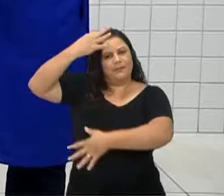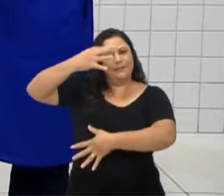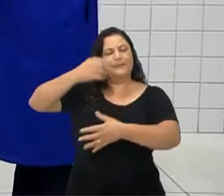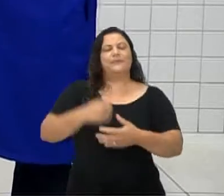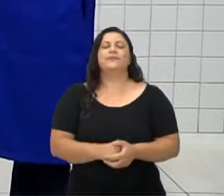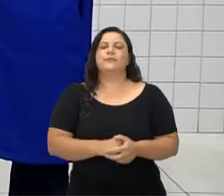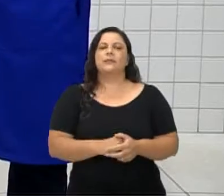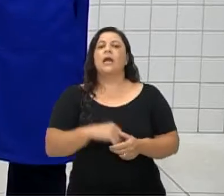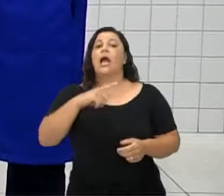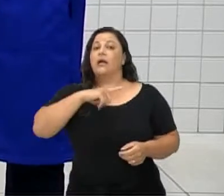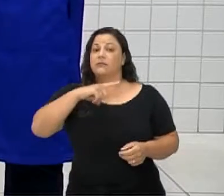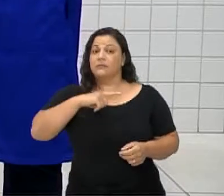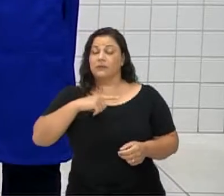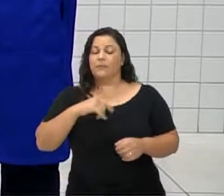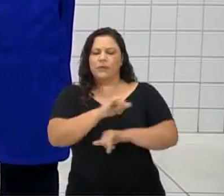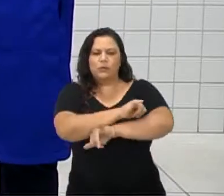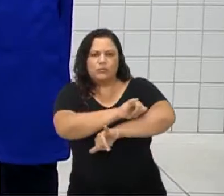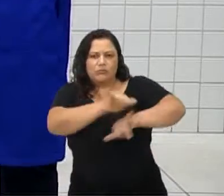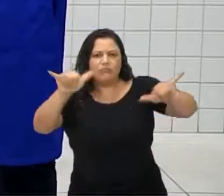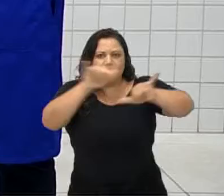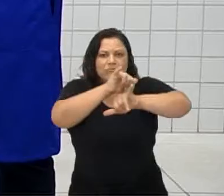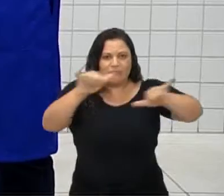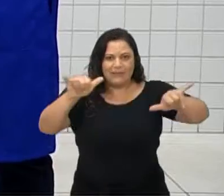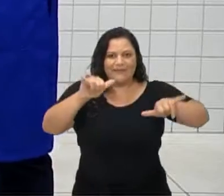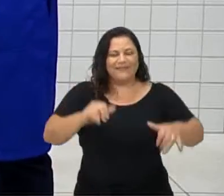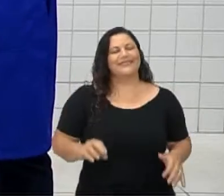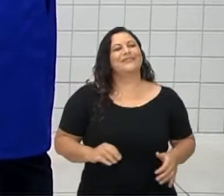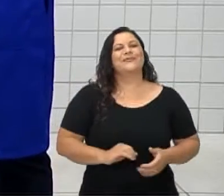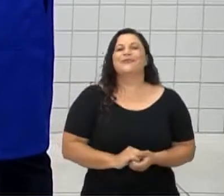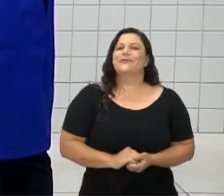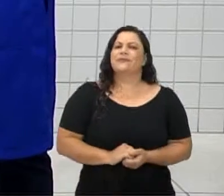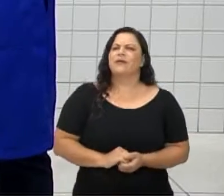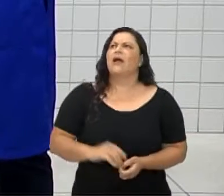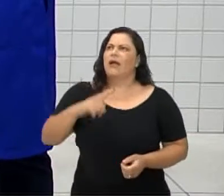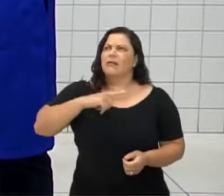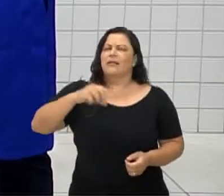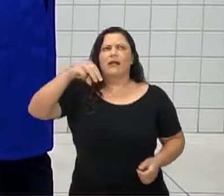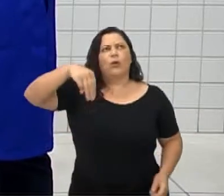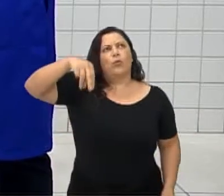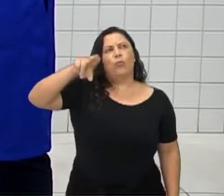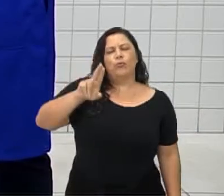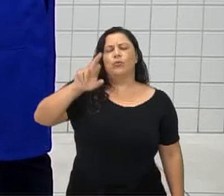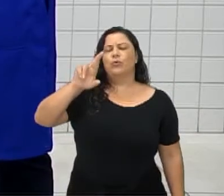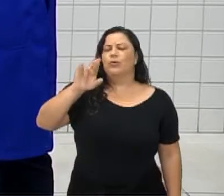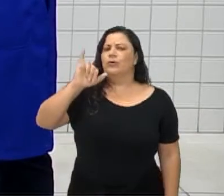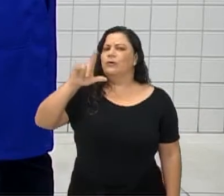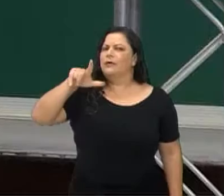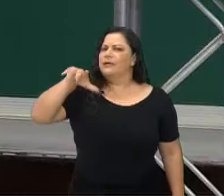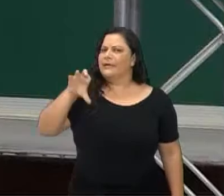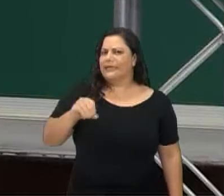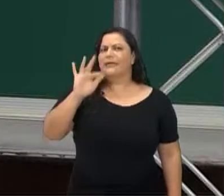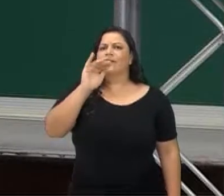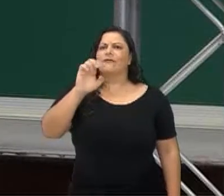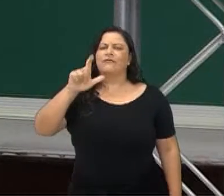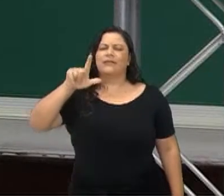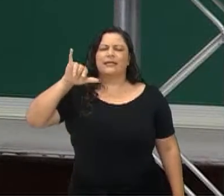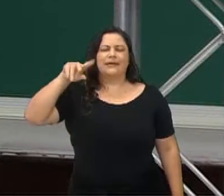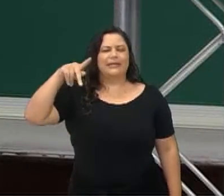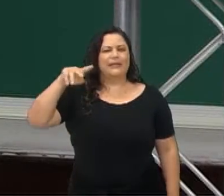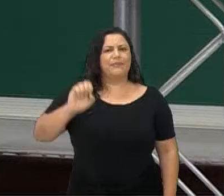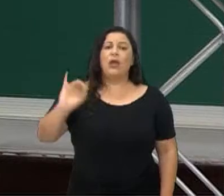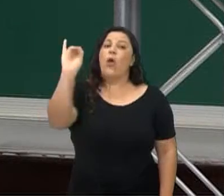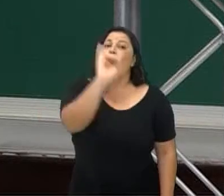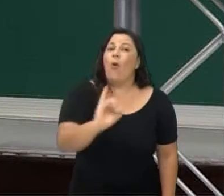temos mais recadinhos aí, Valéu? Temos sim. Temos um recadinho do Murilo Felipe Bolsi. Oi, professor